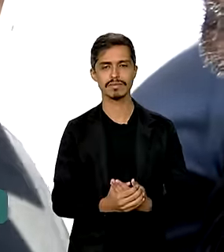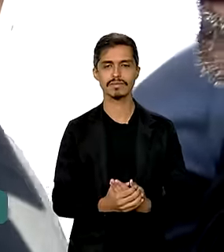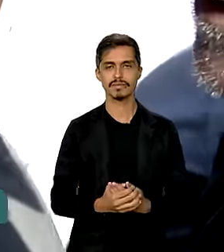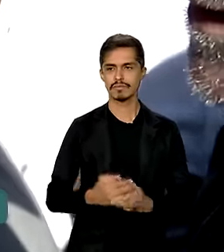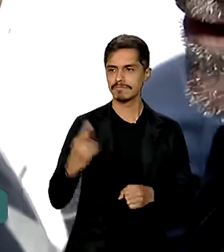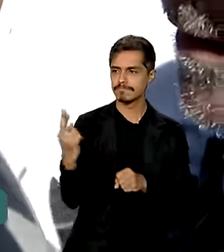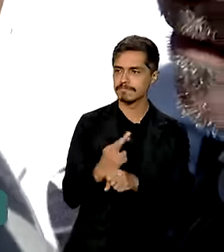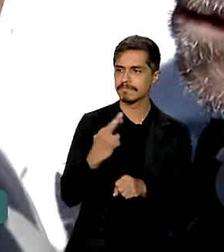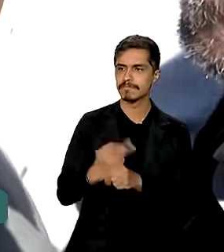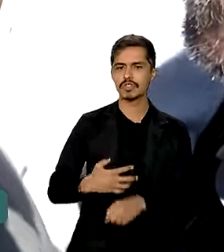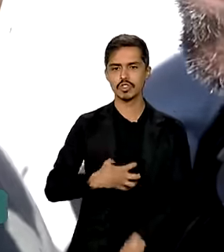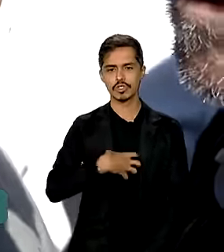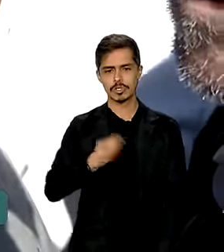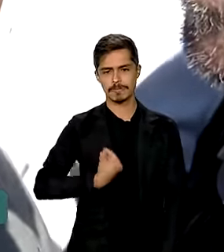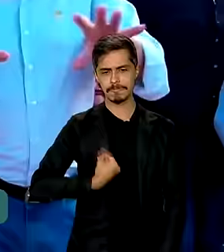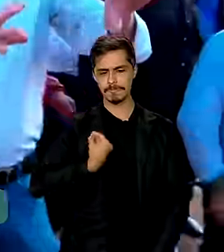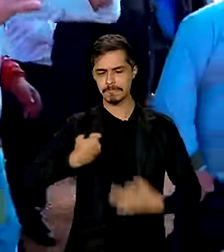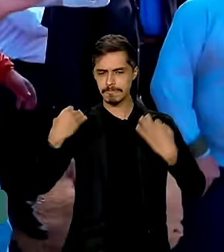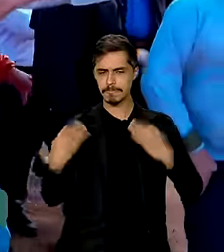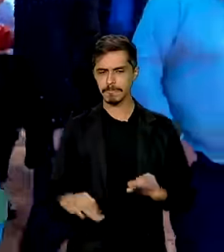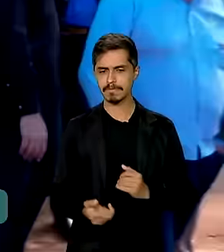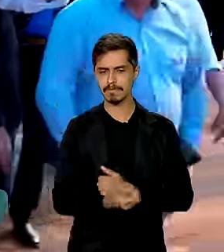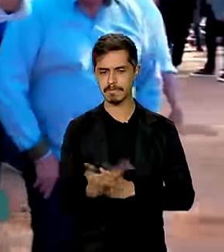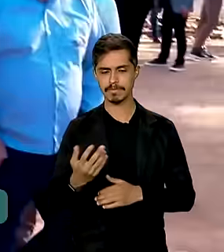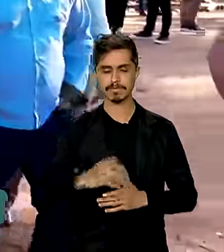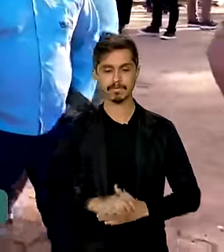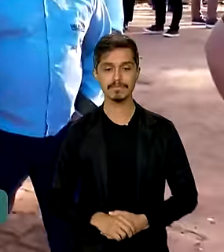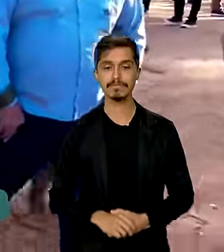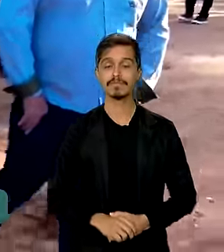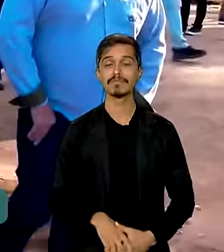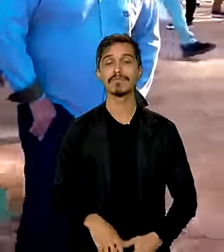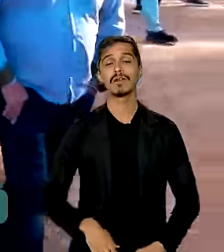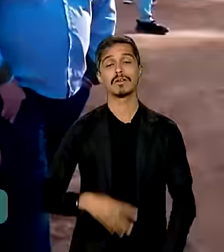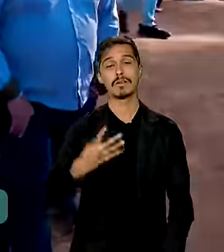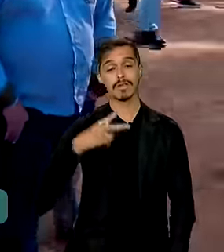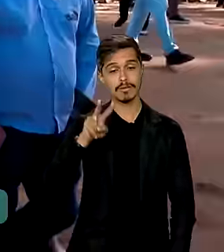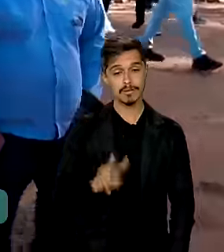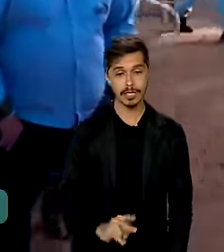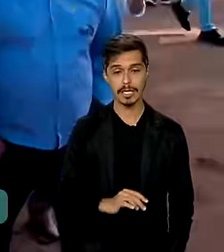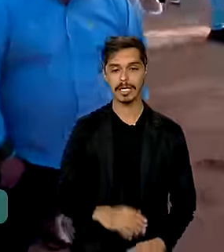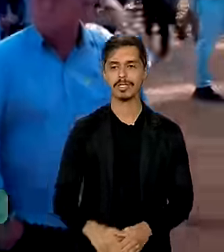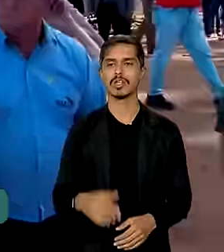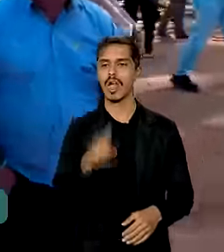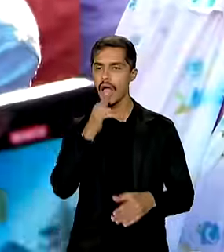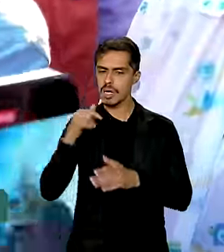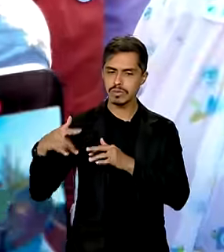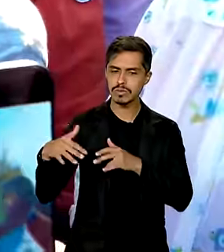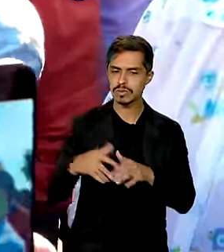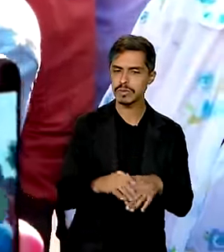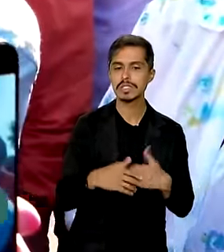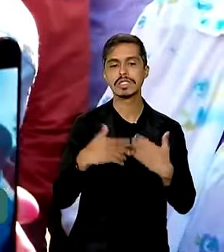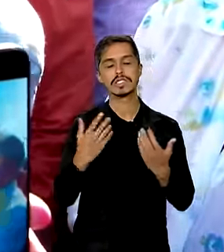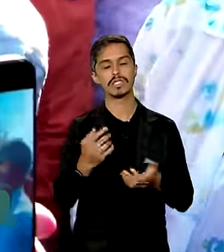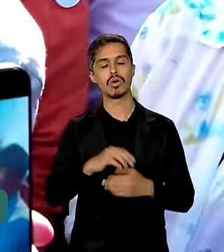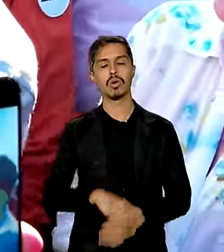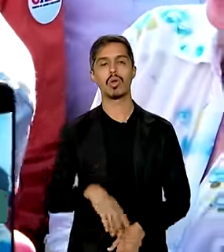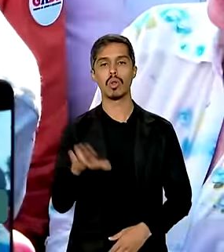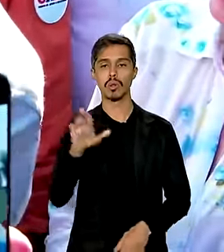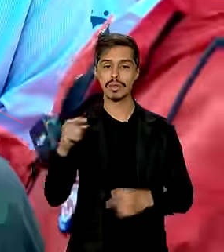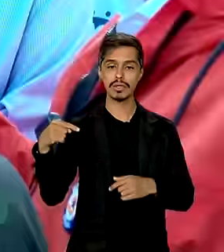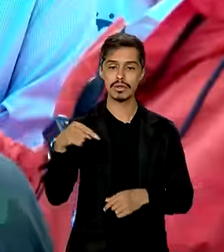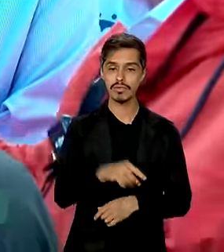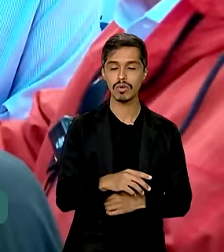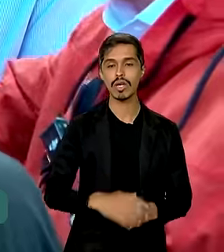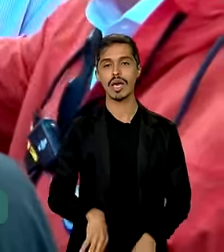reconstrução da dignidade das pessoas. Pela quarta vez no Rio Grande do Sul, desde o começo das enchentes, Lula também foi ao arroio do